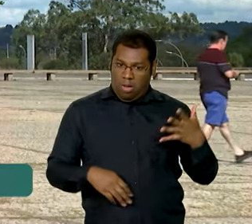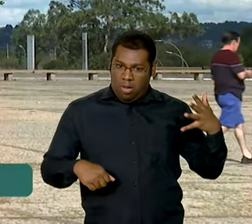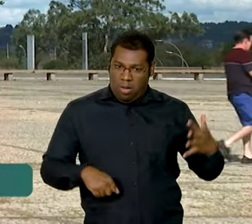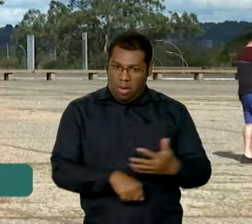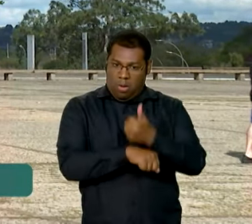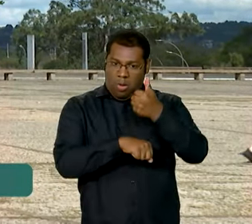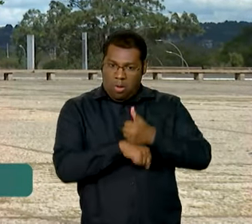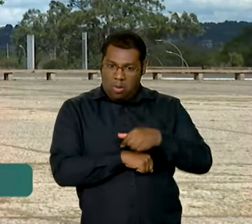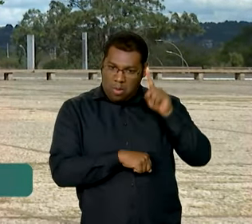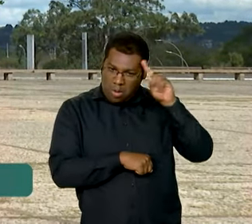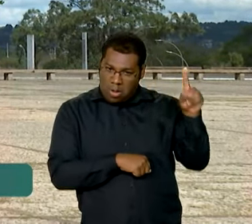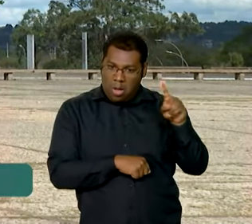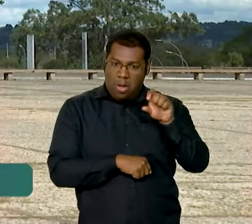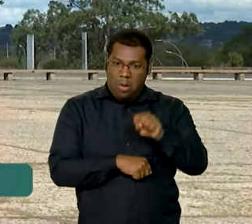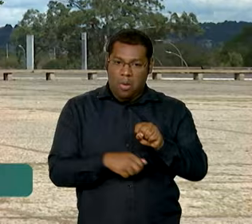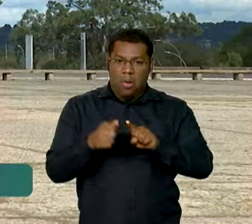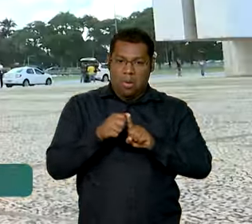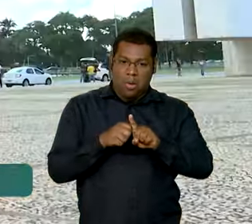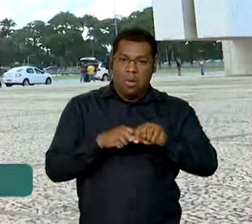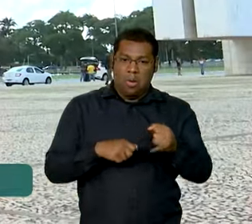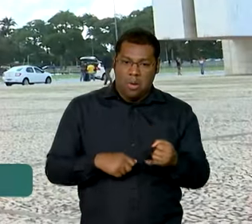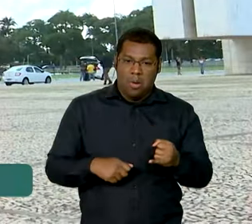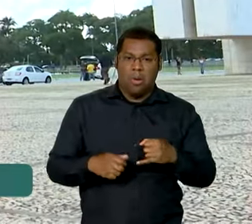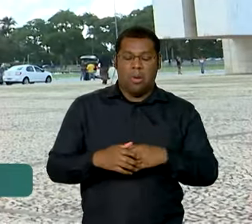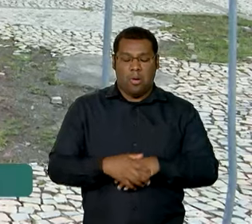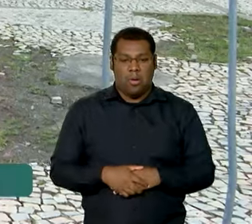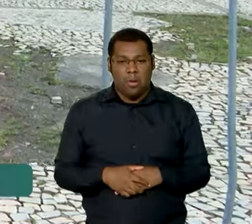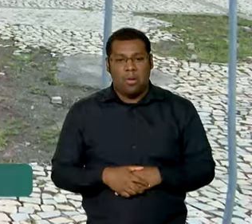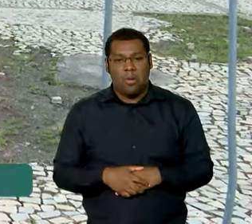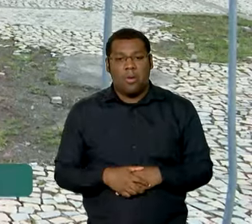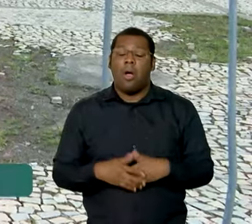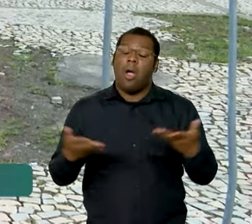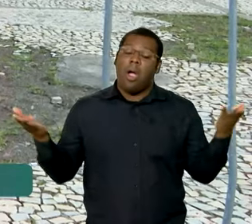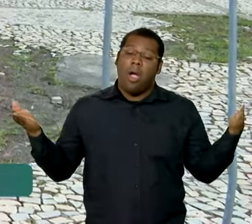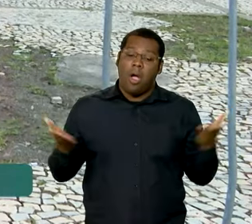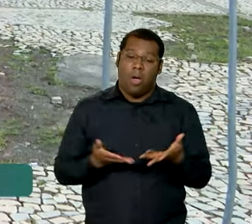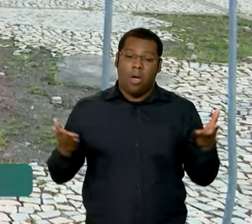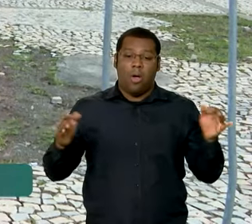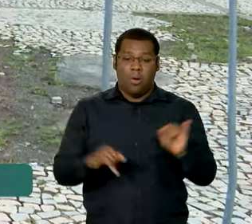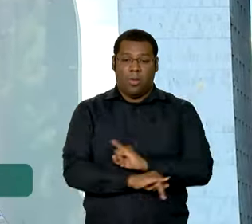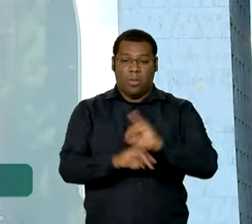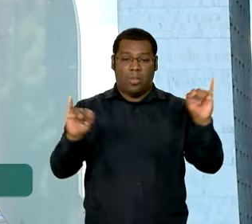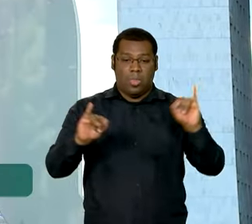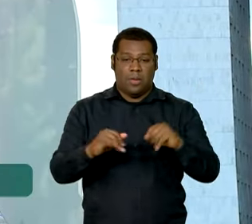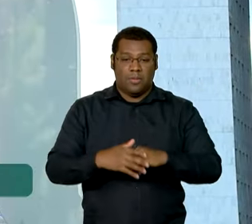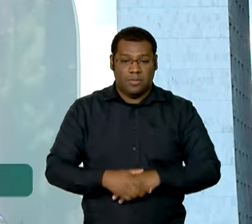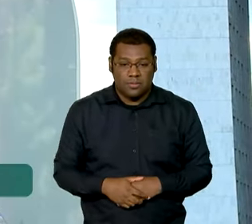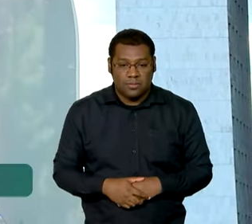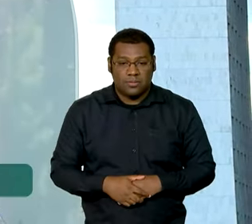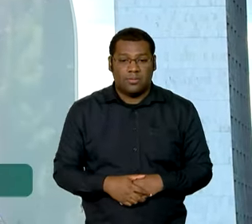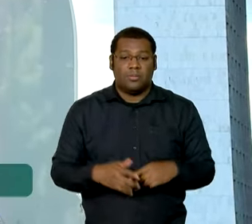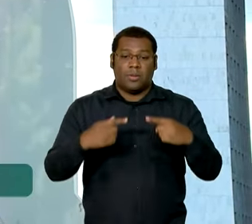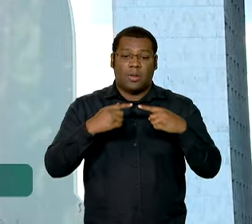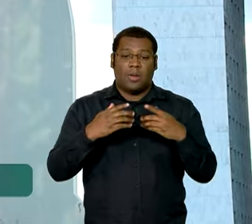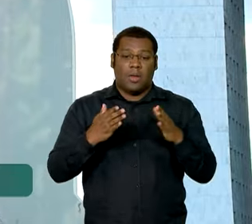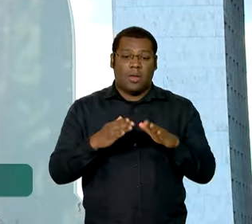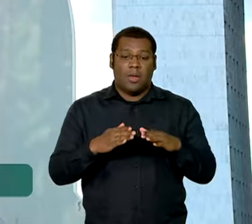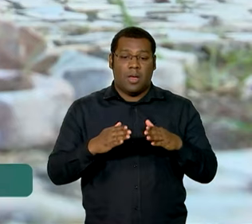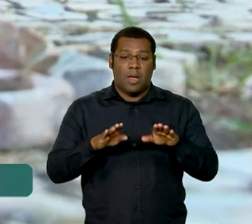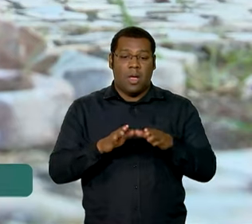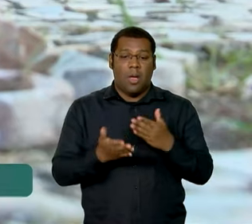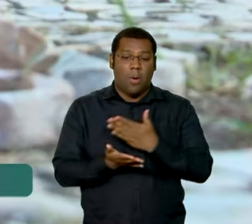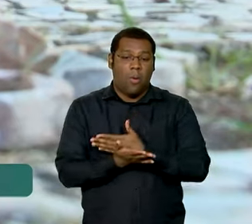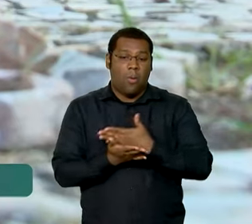todos esses reparos. Então, nós anunciamos a abertura da licitação para